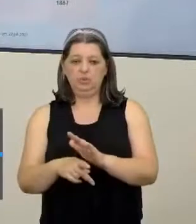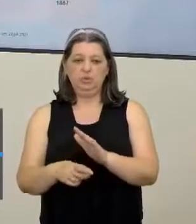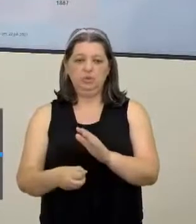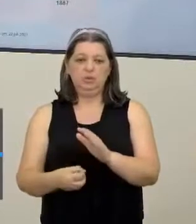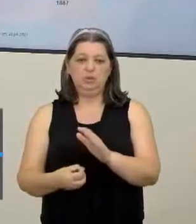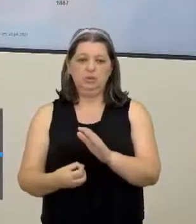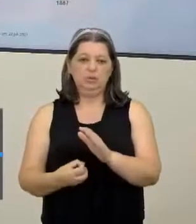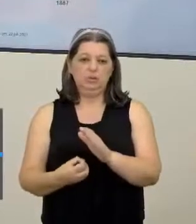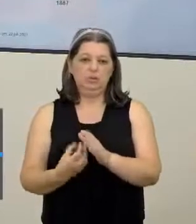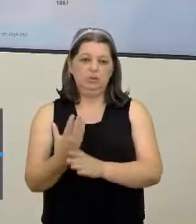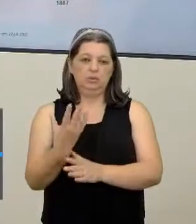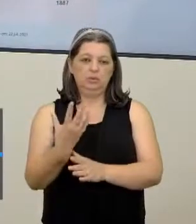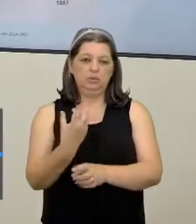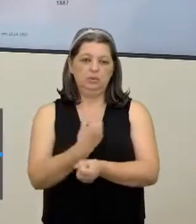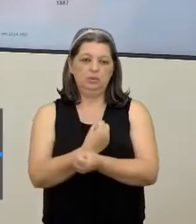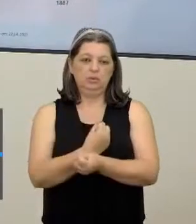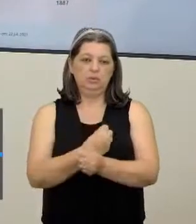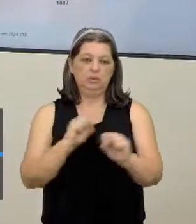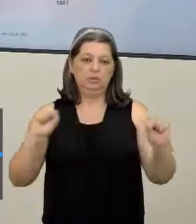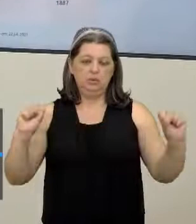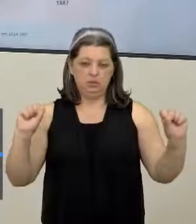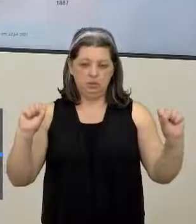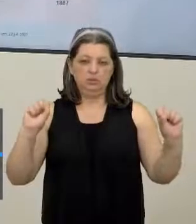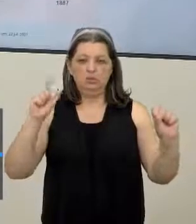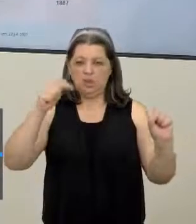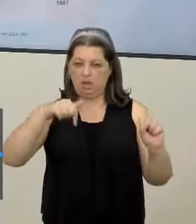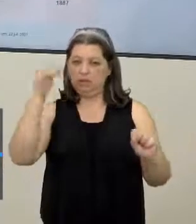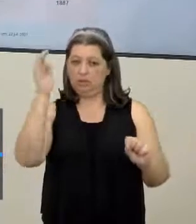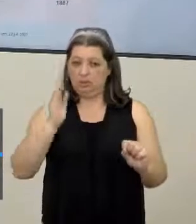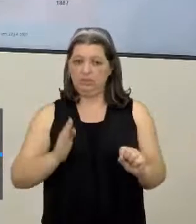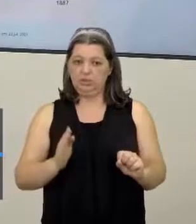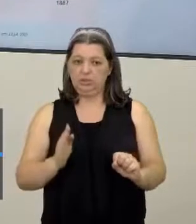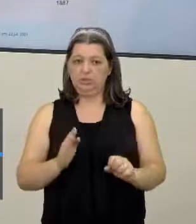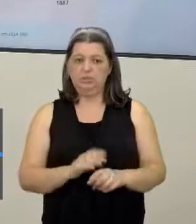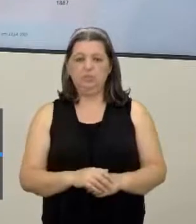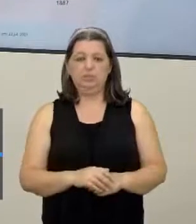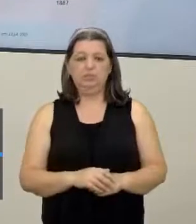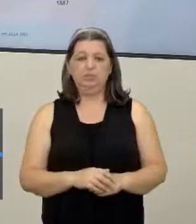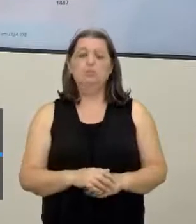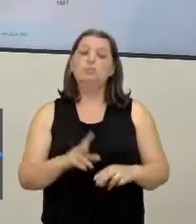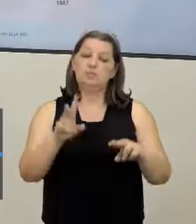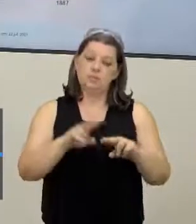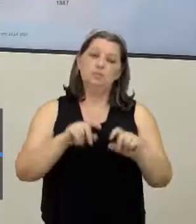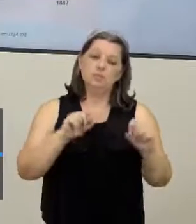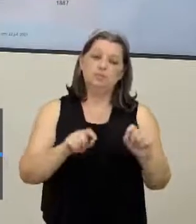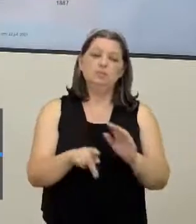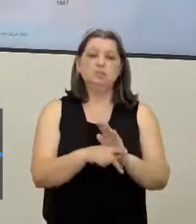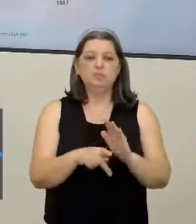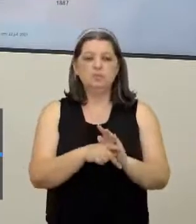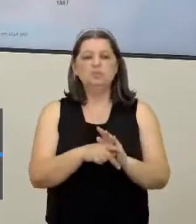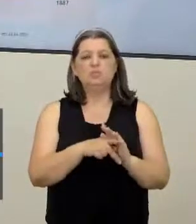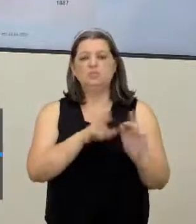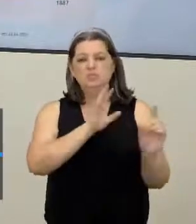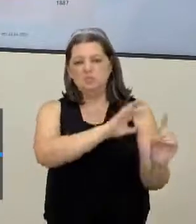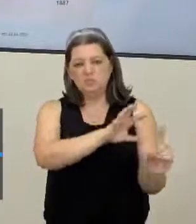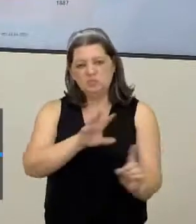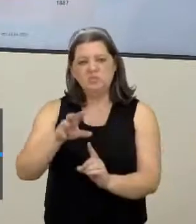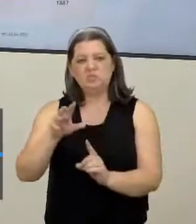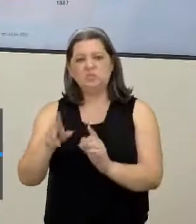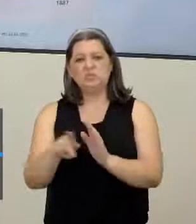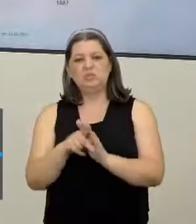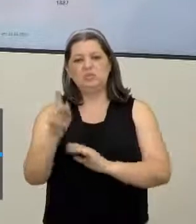abolição da escravidão aqui no Brasil né Então por isso que hoje Logicamente com pressão dos ingleses né Todo aquele